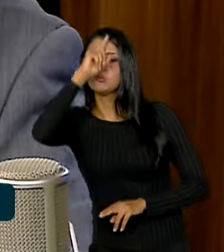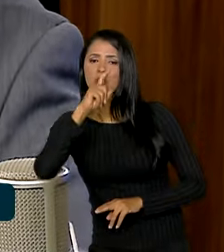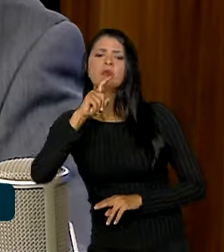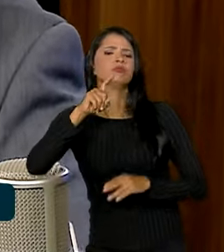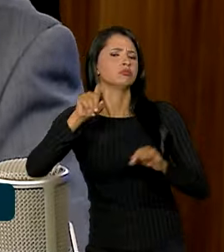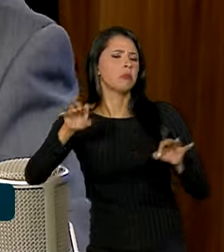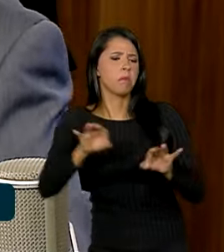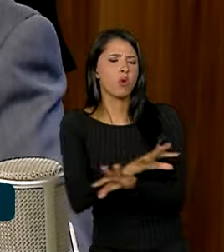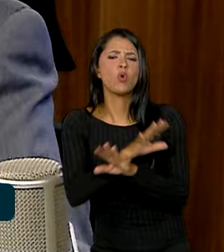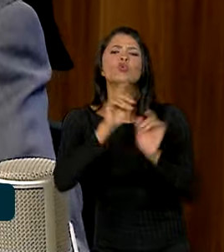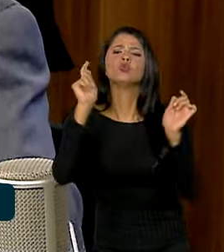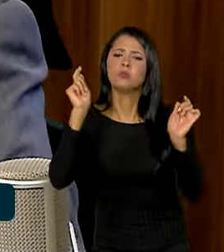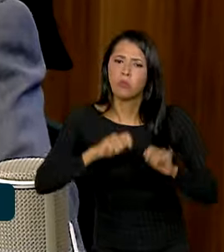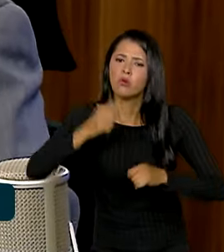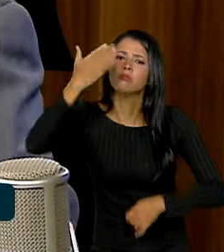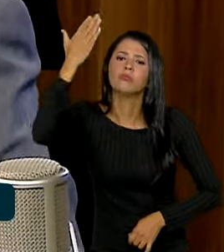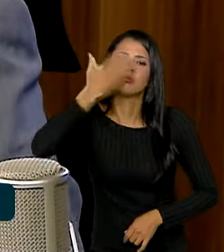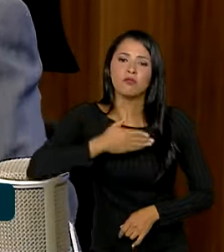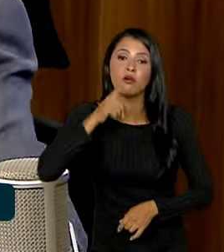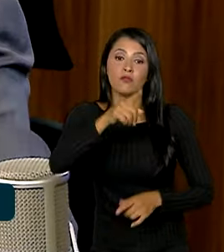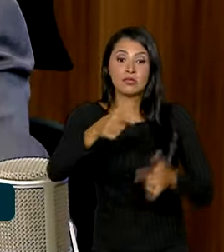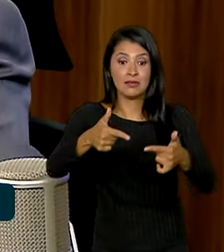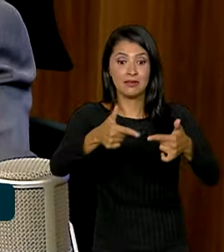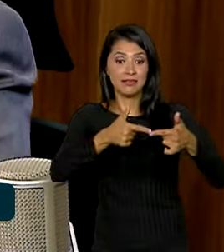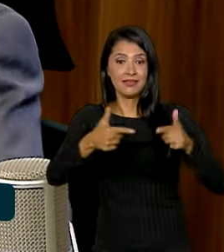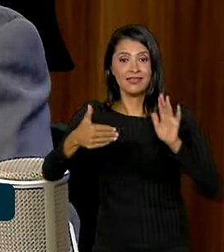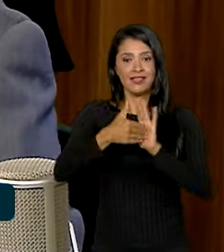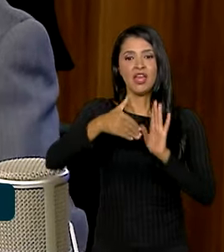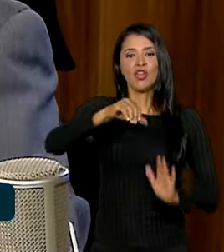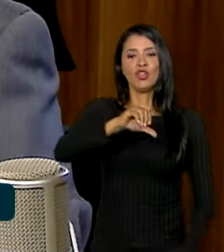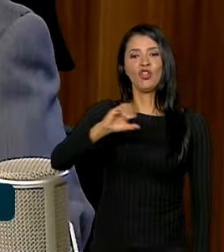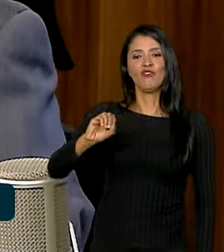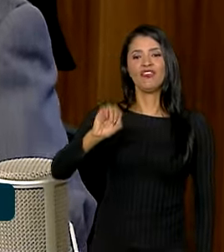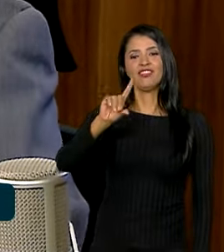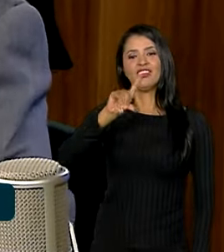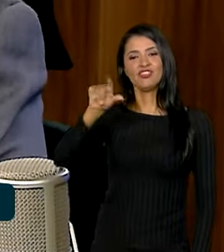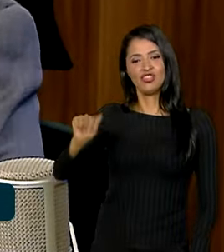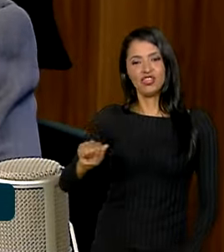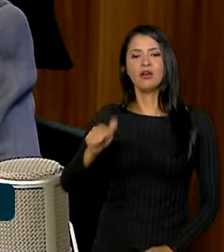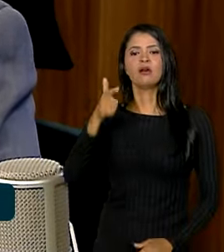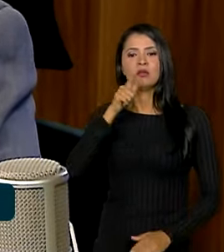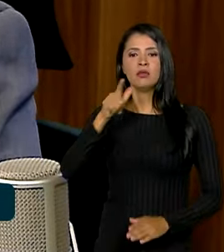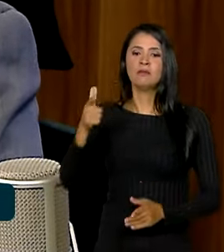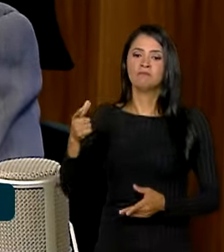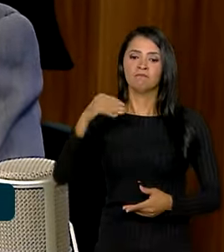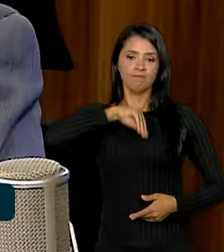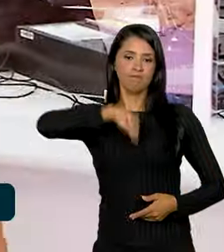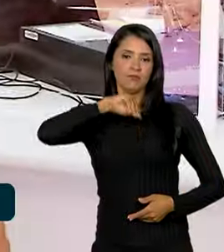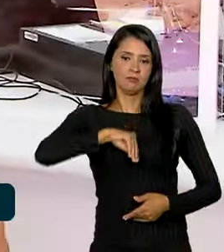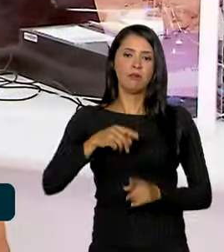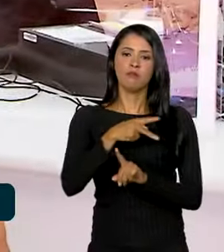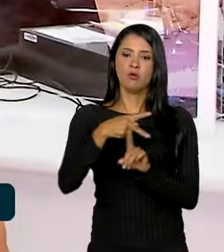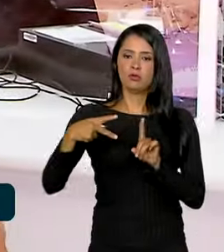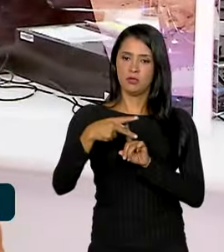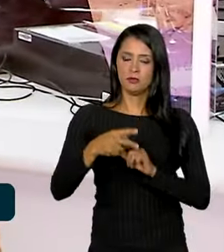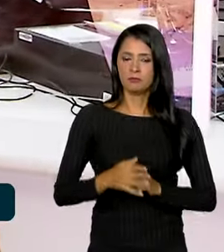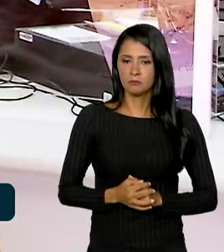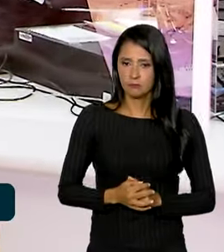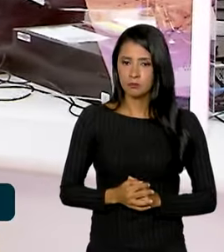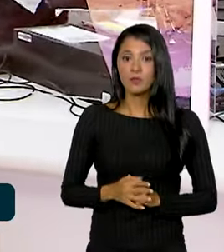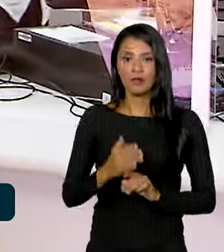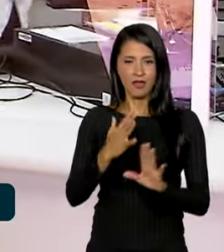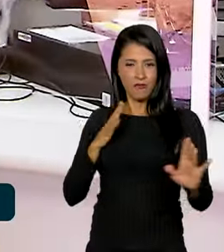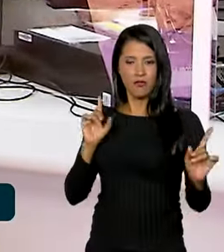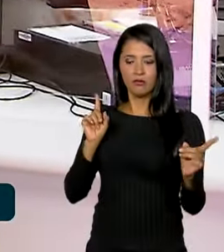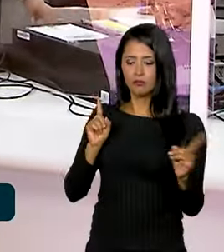atestado para você tirar a tua licença até 90 dias provisória e receber pela Previdência Social. E para reduzir as